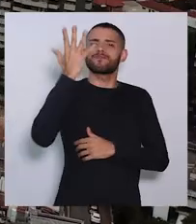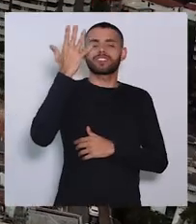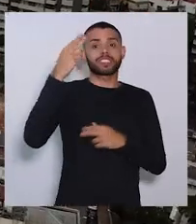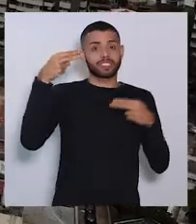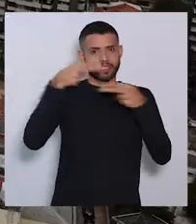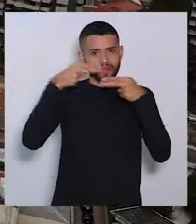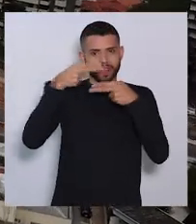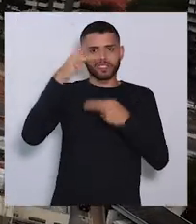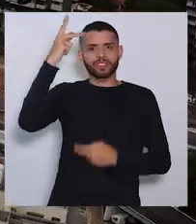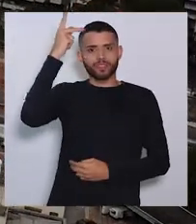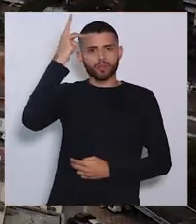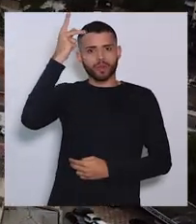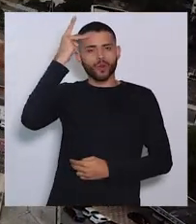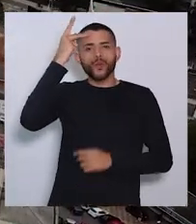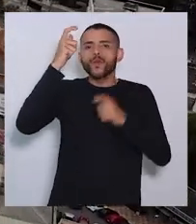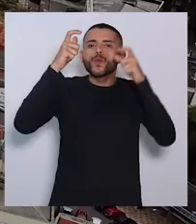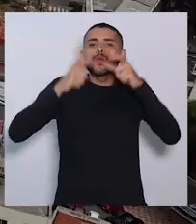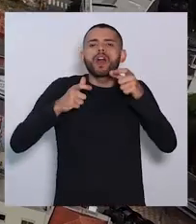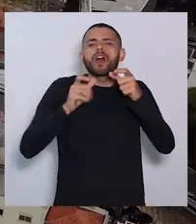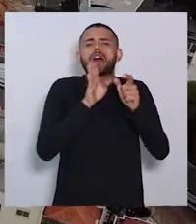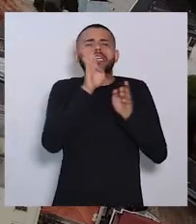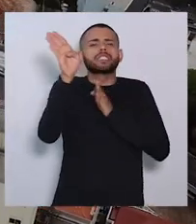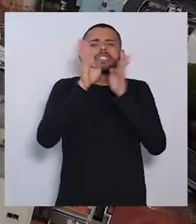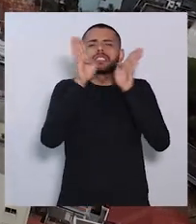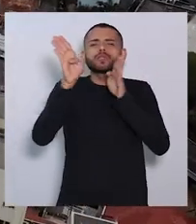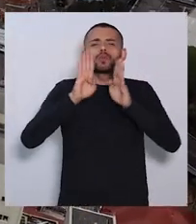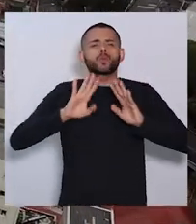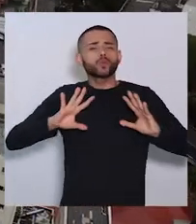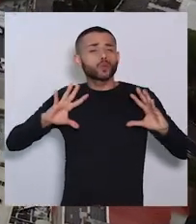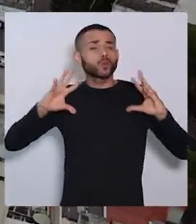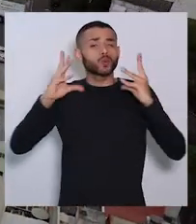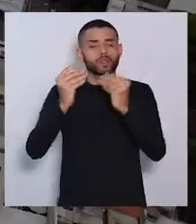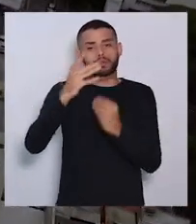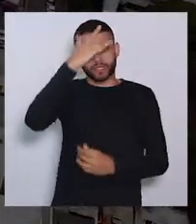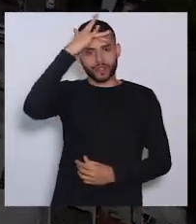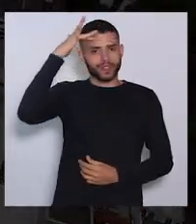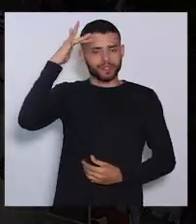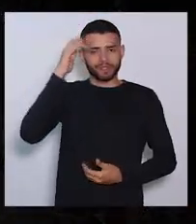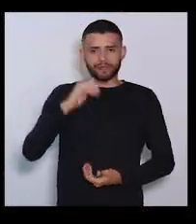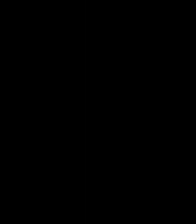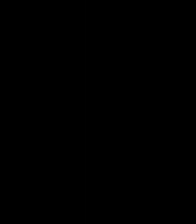Sebrae São Paulo. O lugar acessível para tudo e todos.